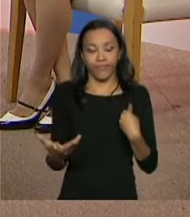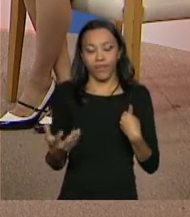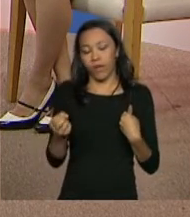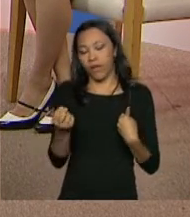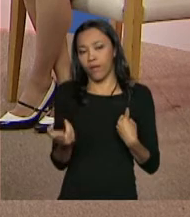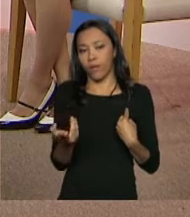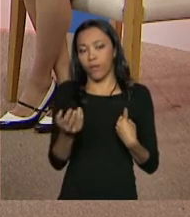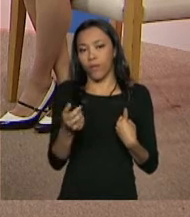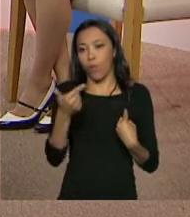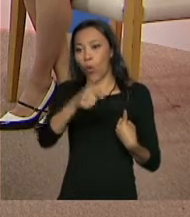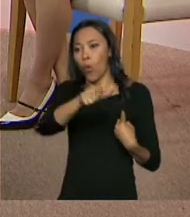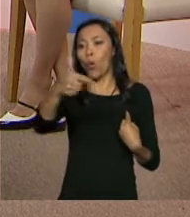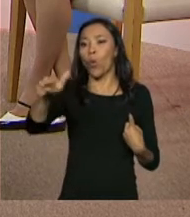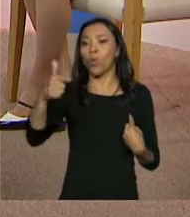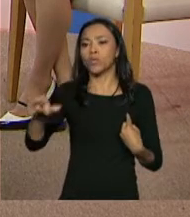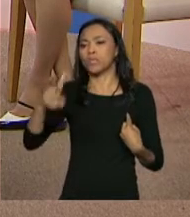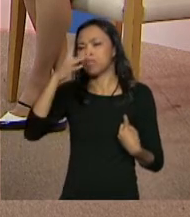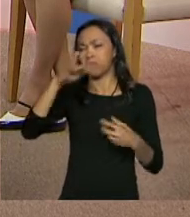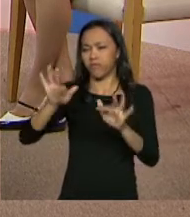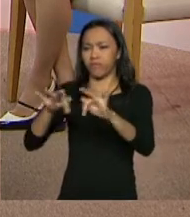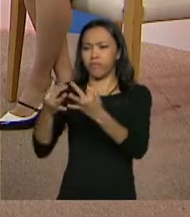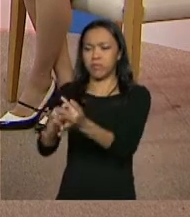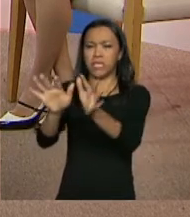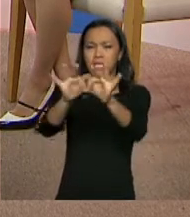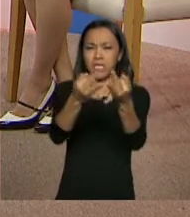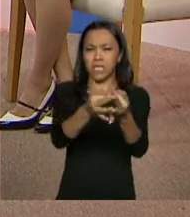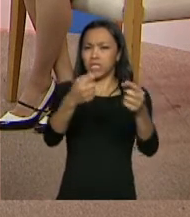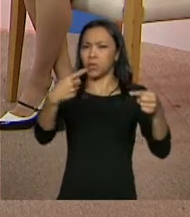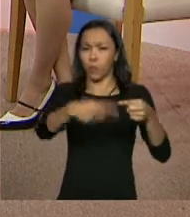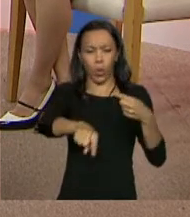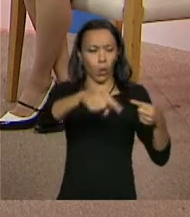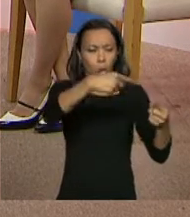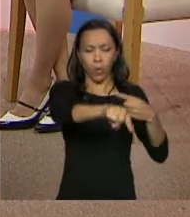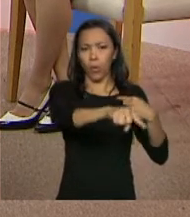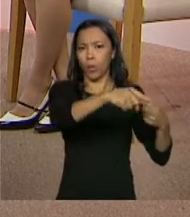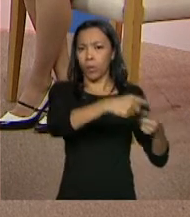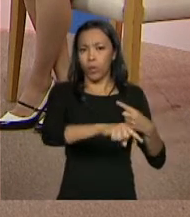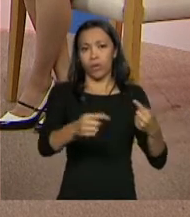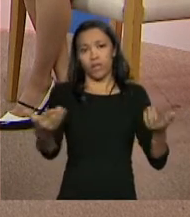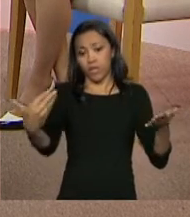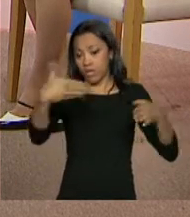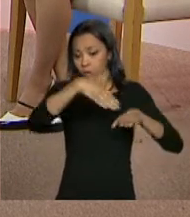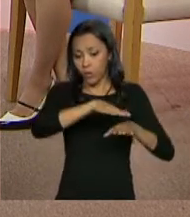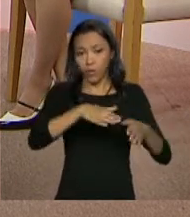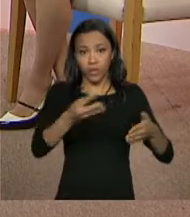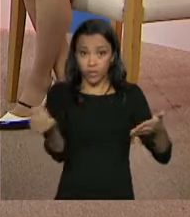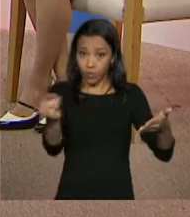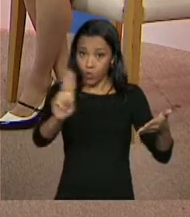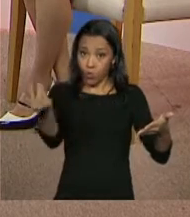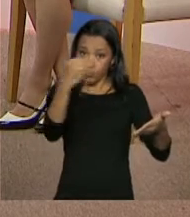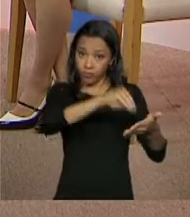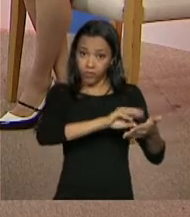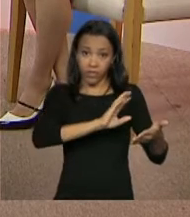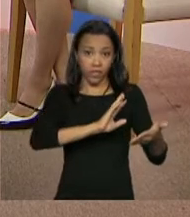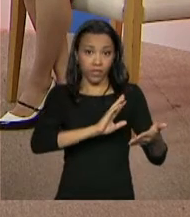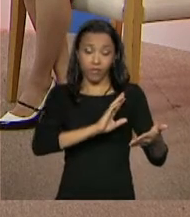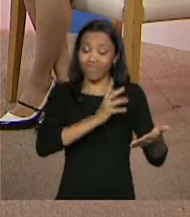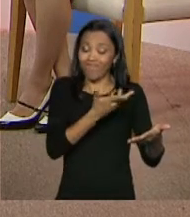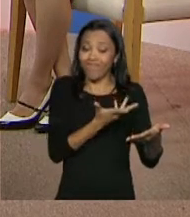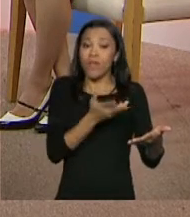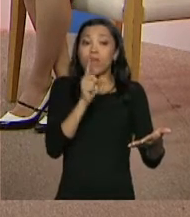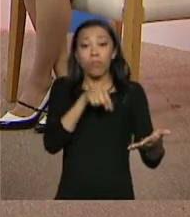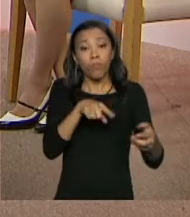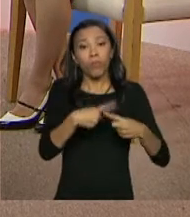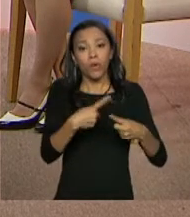outros perfis de famílias, outras famílias incluídas, que não sejam aquelas que são o foco do cadastro. Porque os programas